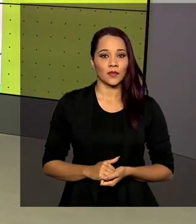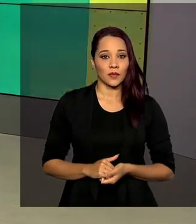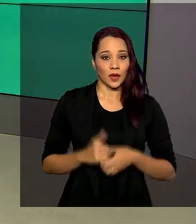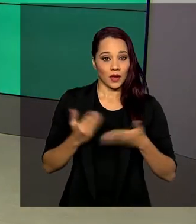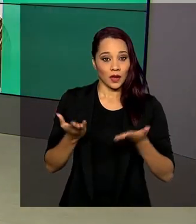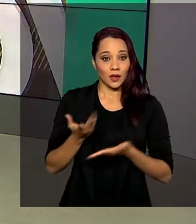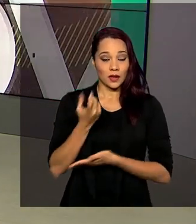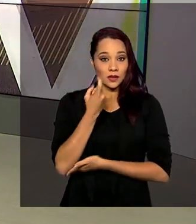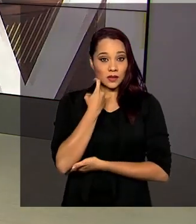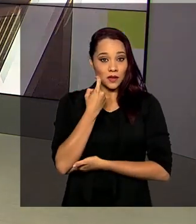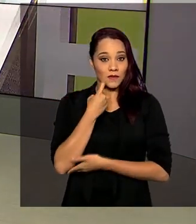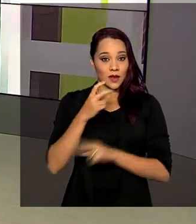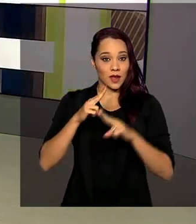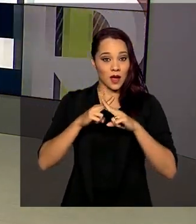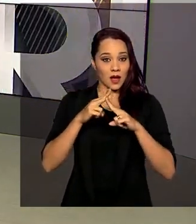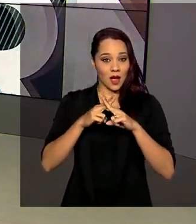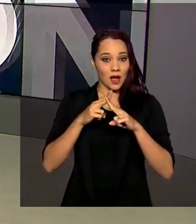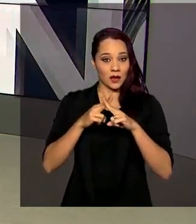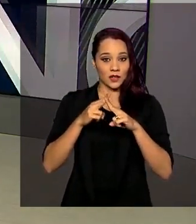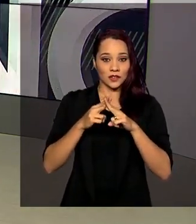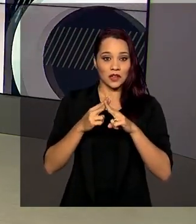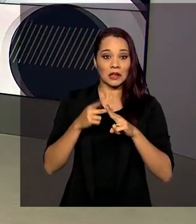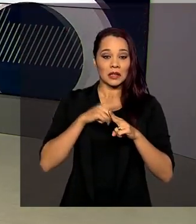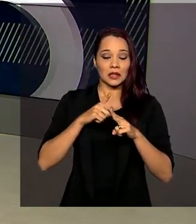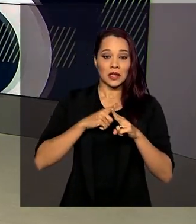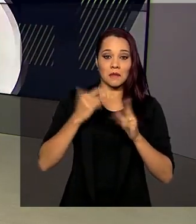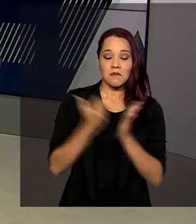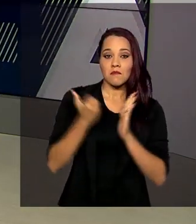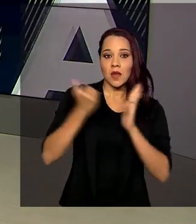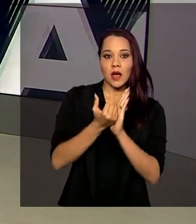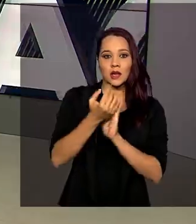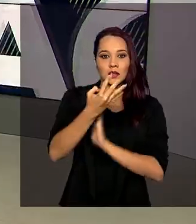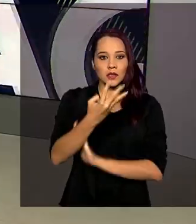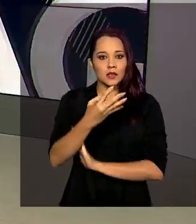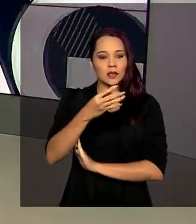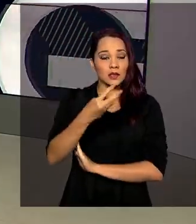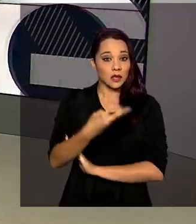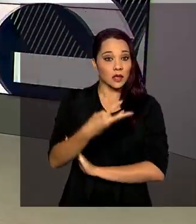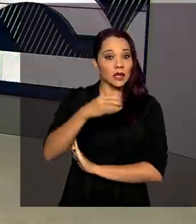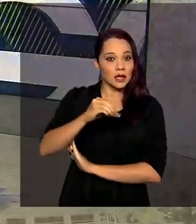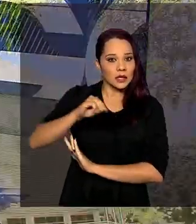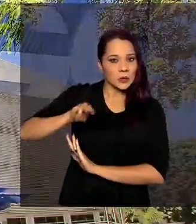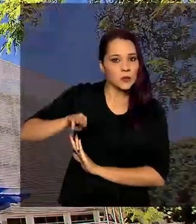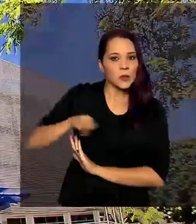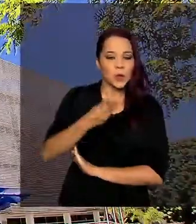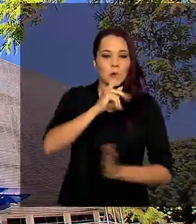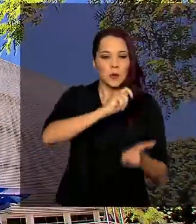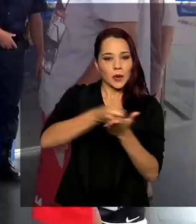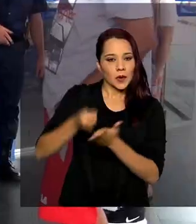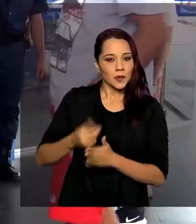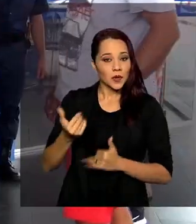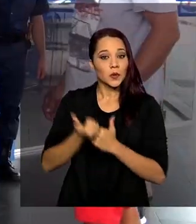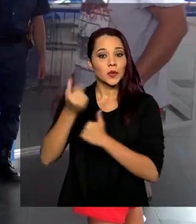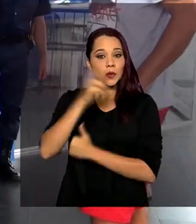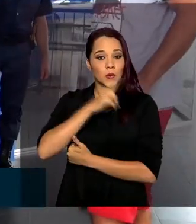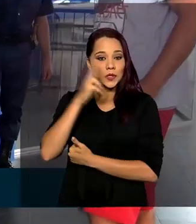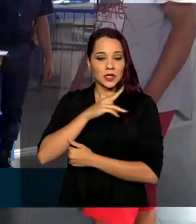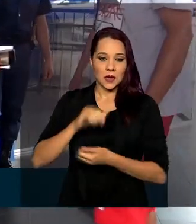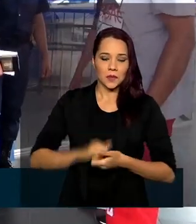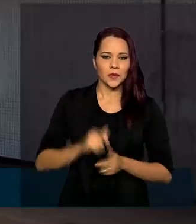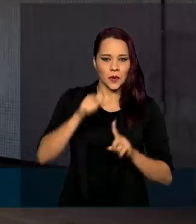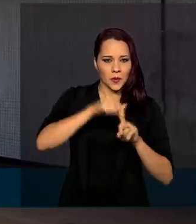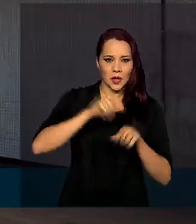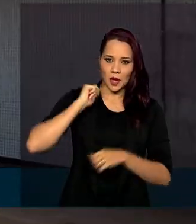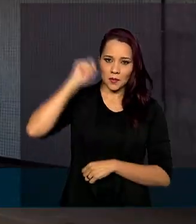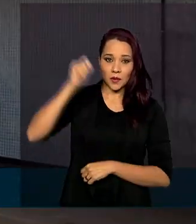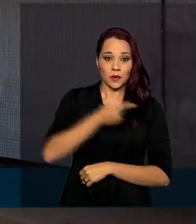nesta sexta-feira, a Caixa Econômica Federal chega à marca de mais de 300 milhões de pagamentos do auxílio emergencial. Desde abril,